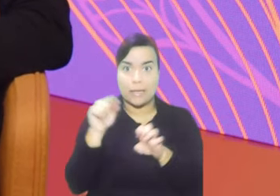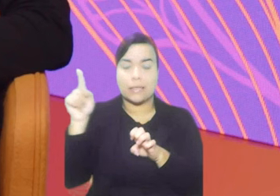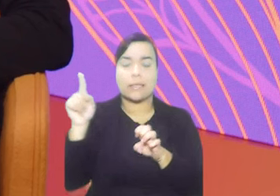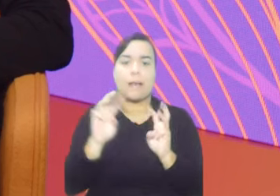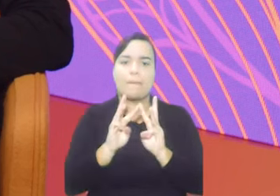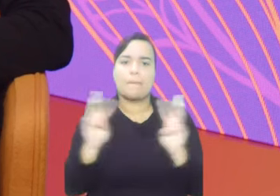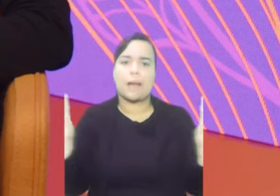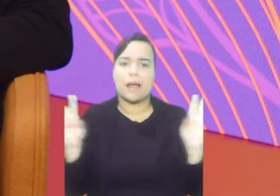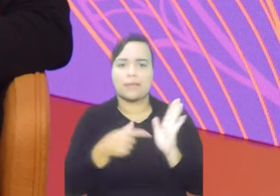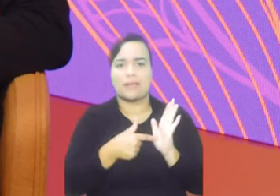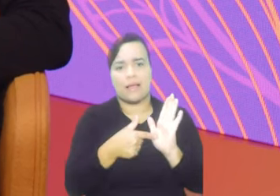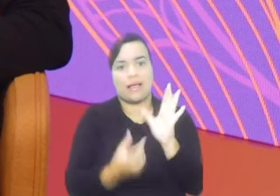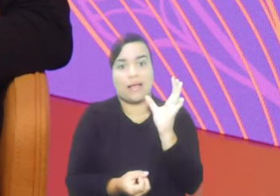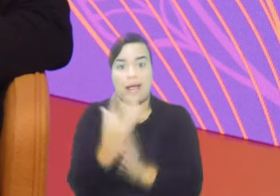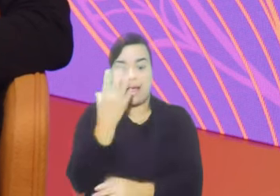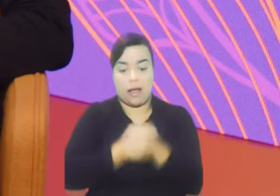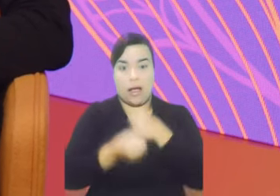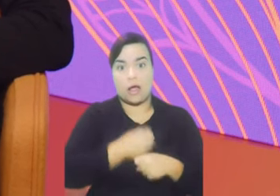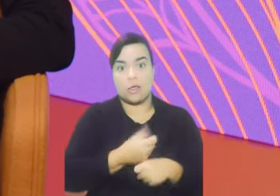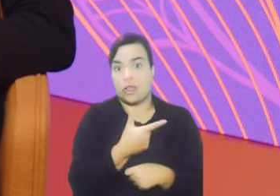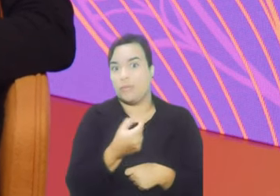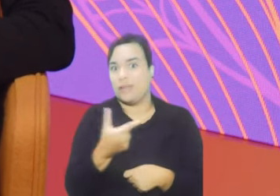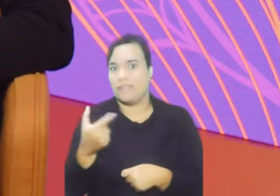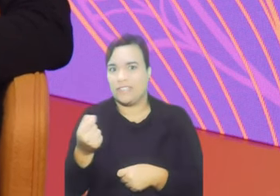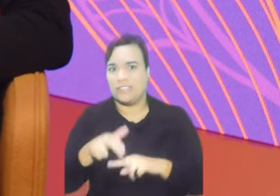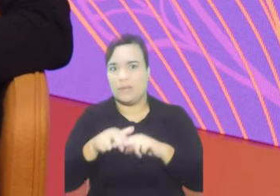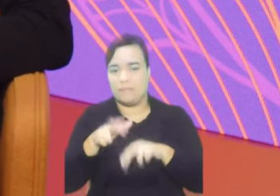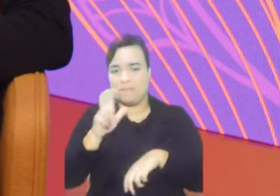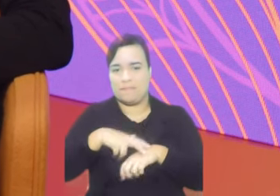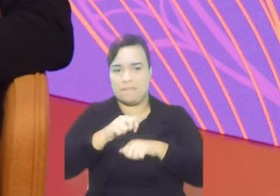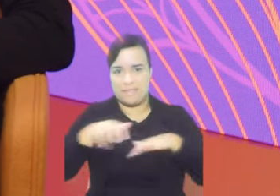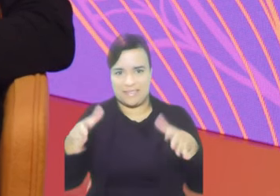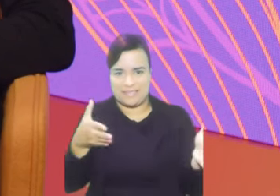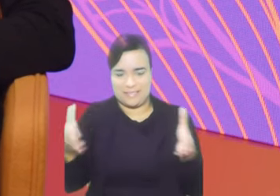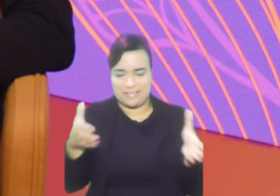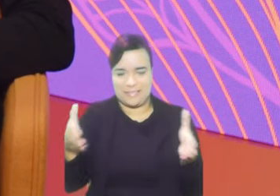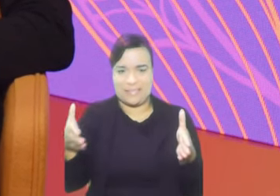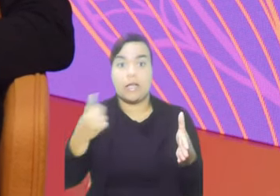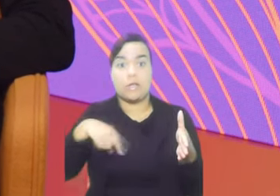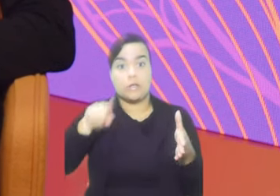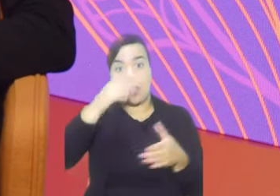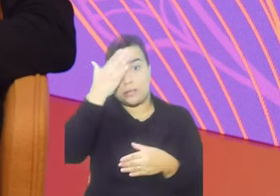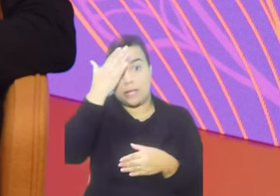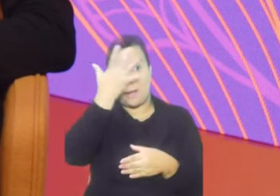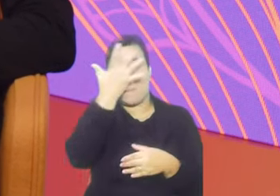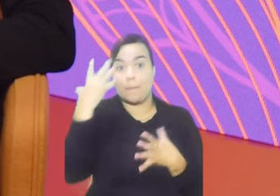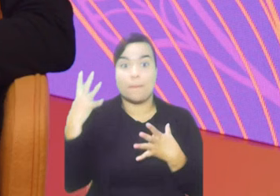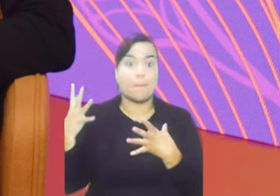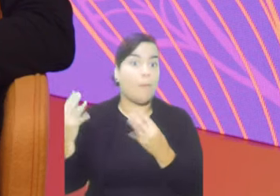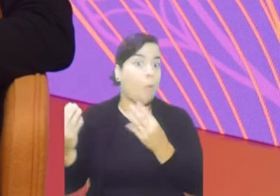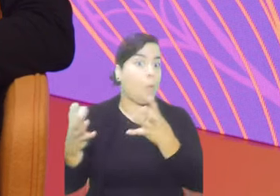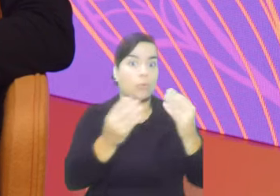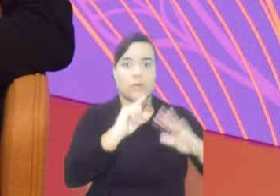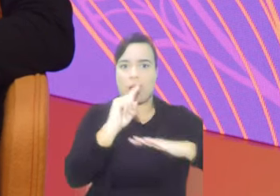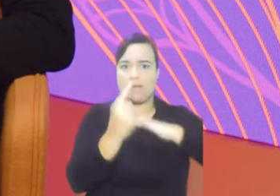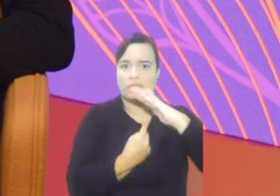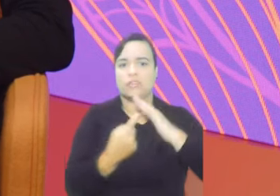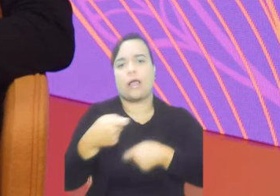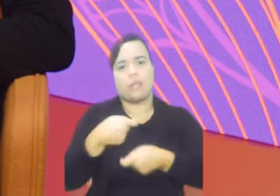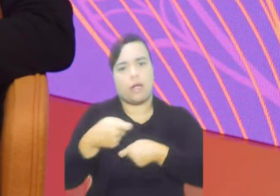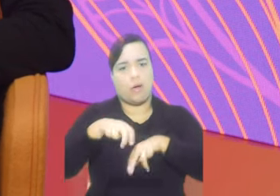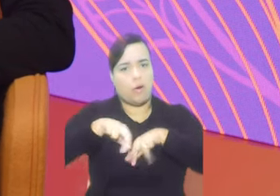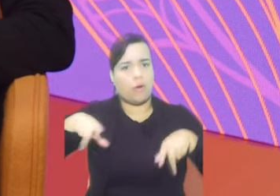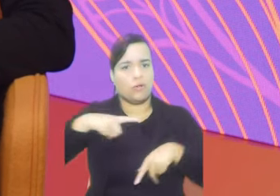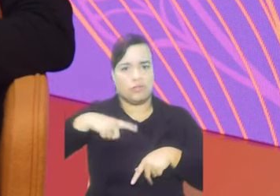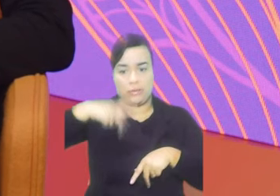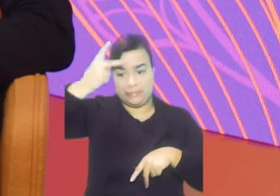porque ali a gente sabia que várias pessoas refugiadas tinham negócios, trabalhavam por conta própria e, no momento de